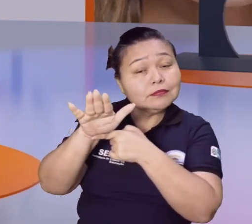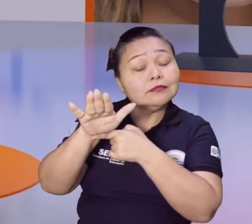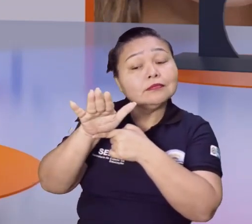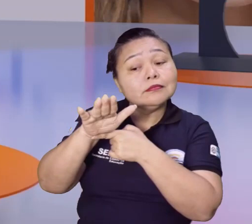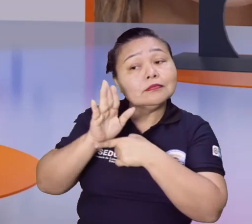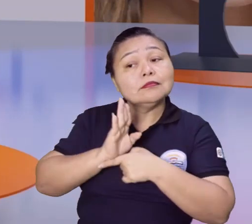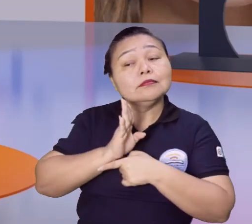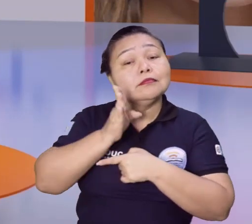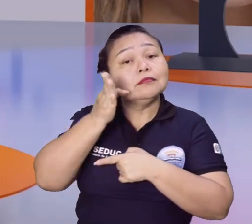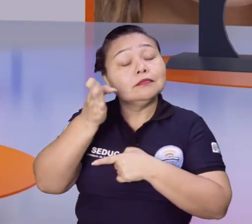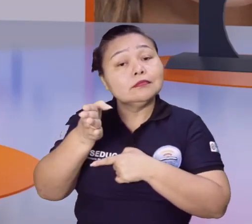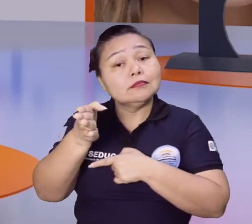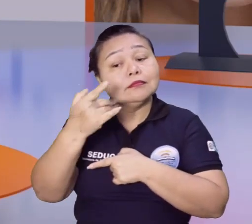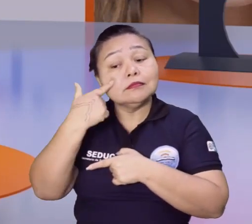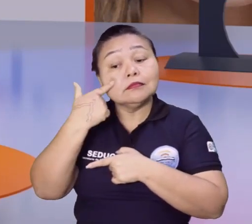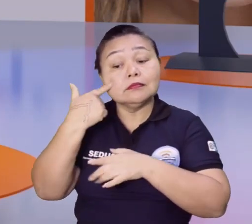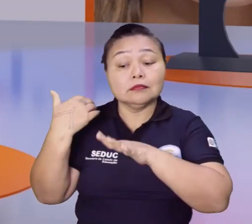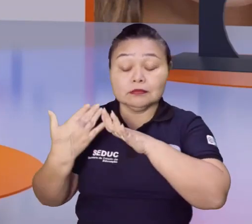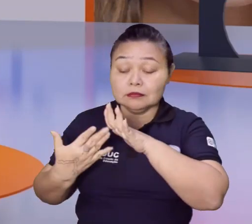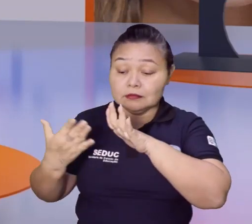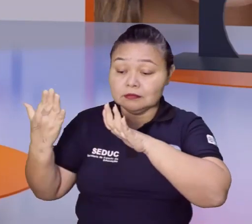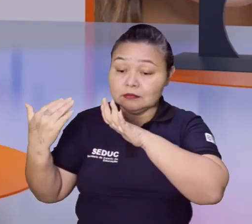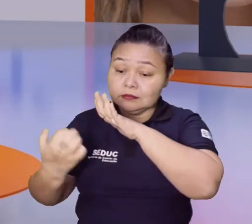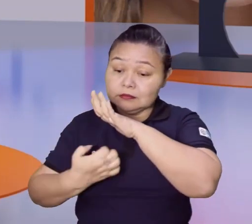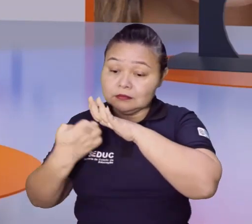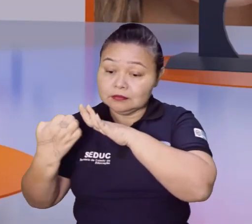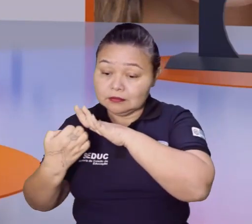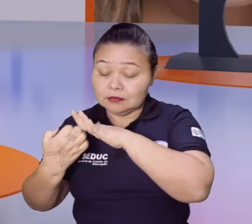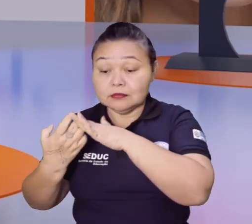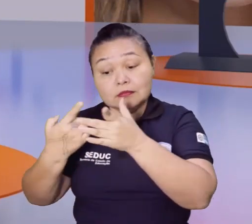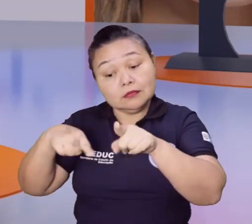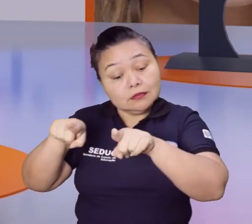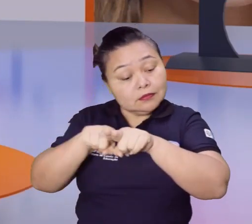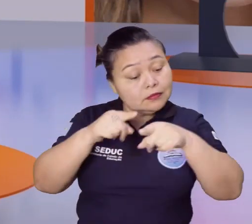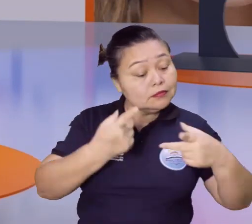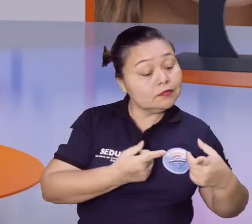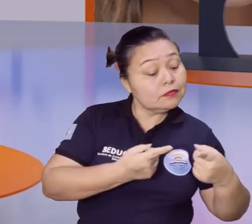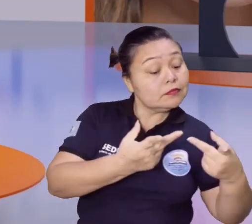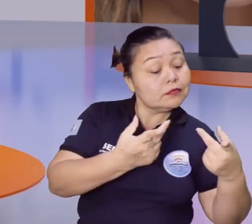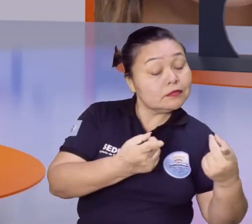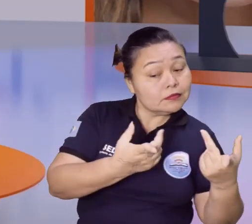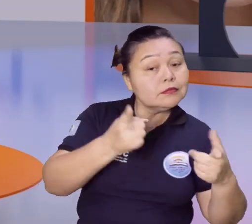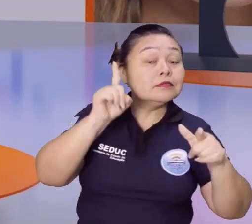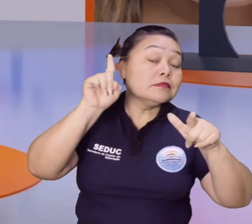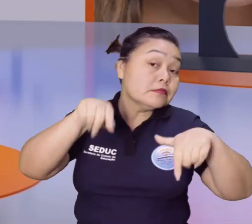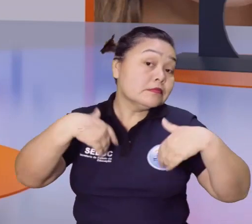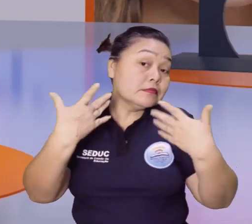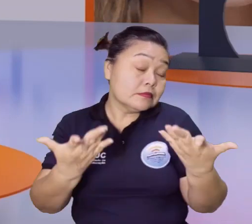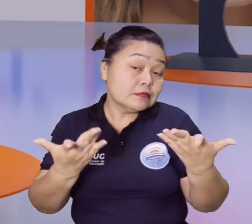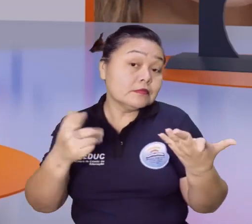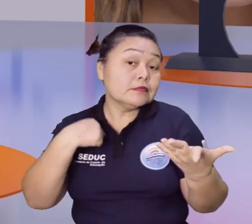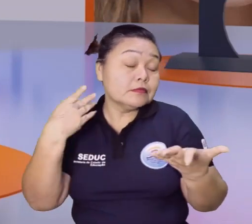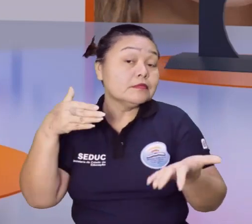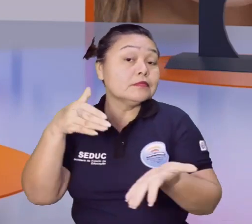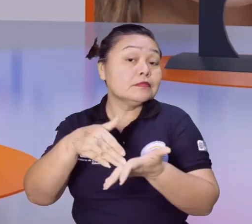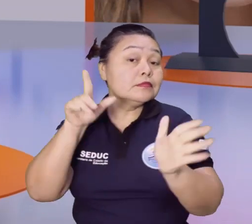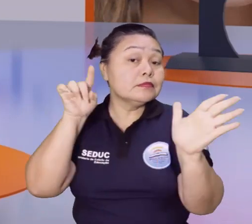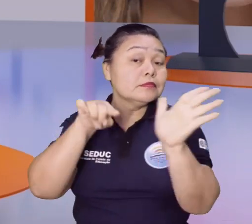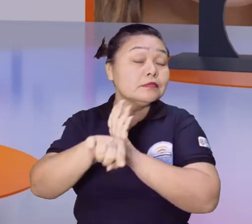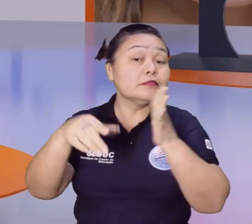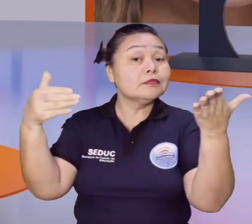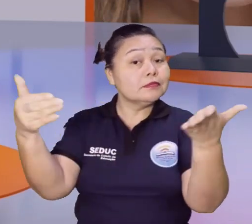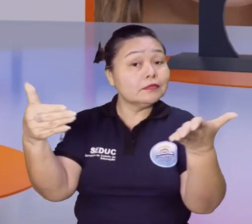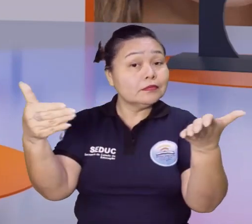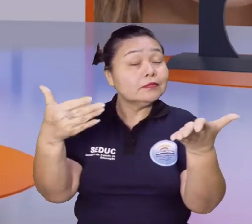Tanto nas questões das fabricações como também nas vendas, tá bom? Então, gente, tá aí. Essa foi a nossa última pergunta de